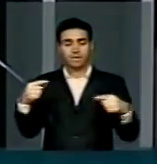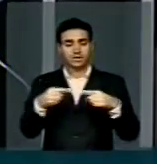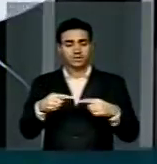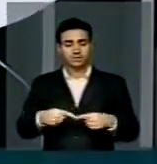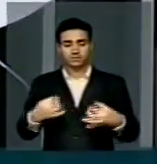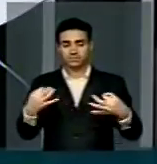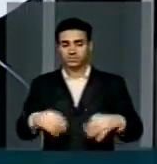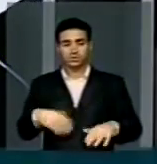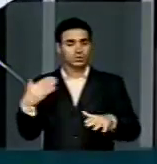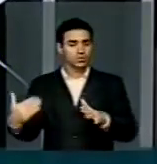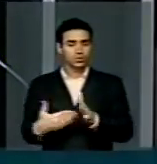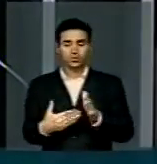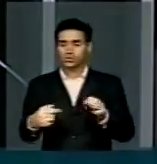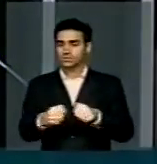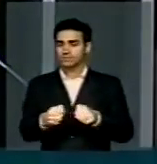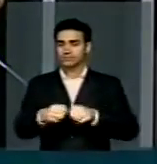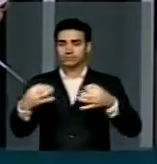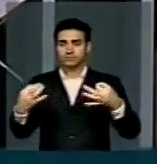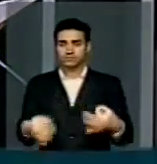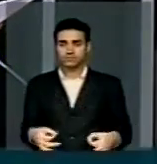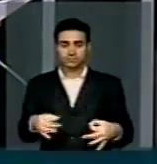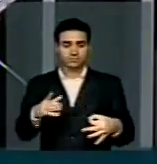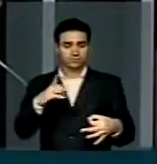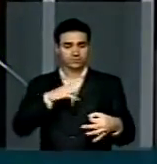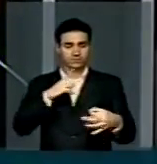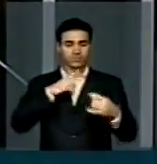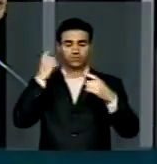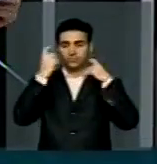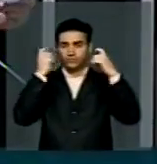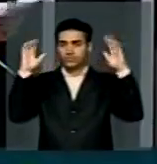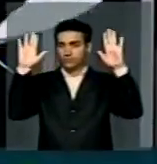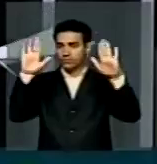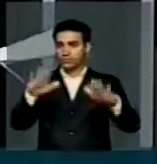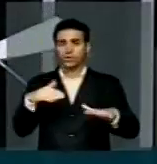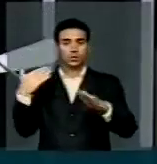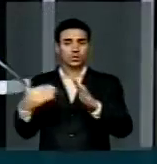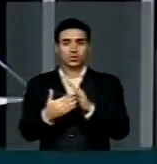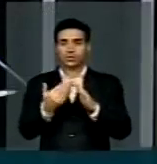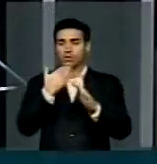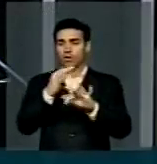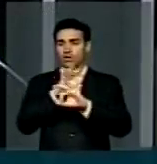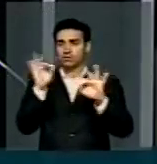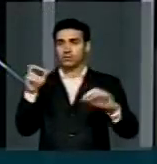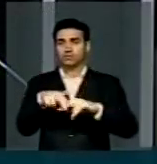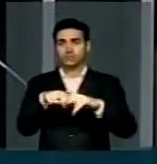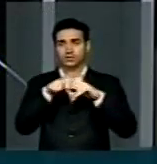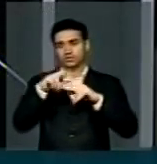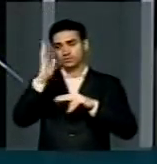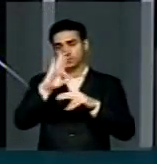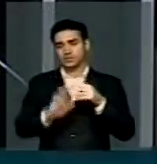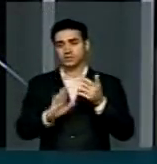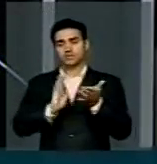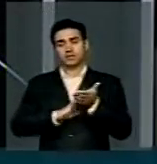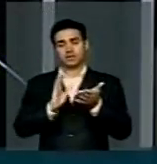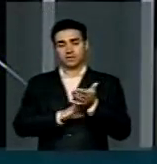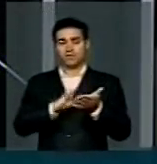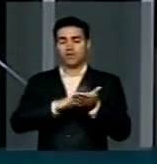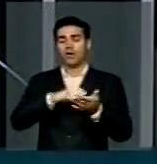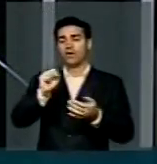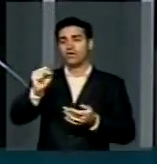conformes, tudo organizado, a gente e a preocupação dos aeroportos, deu tudo um show de bola, por isso o Brasil está de parabéns sim,